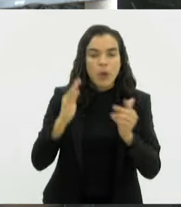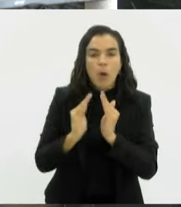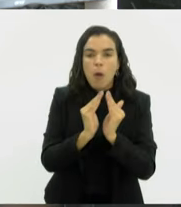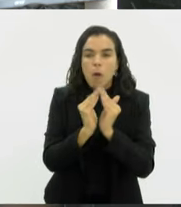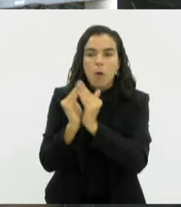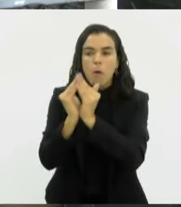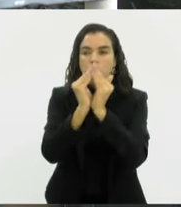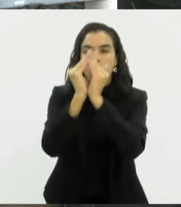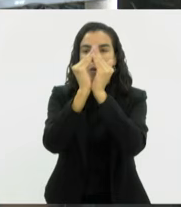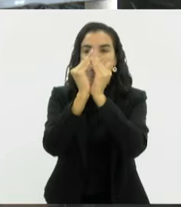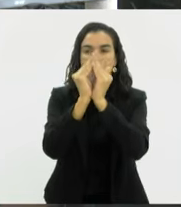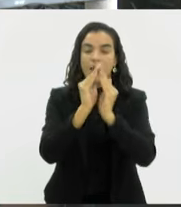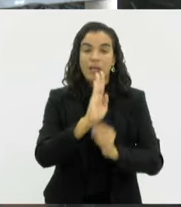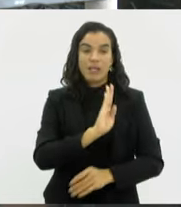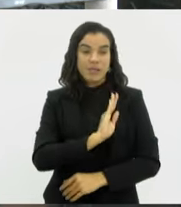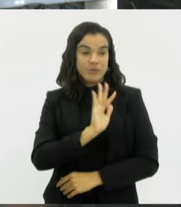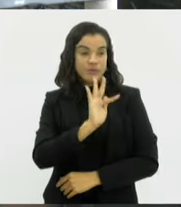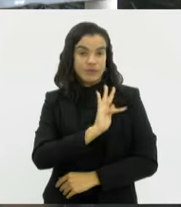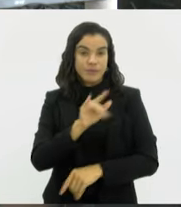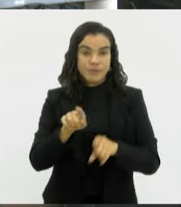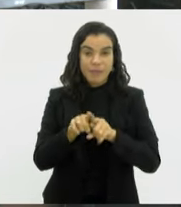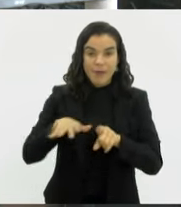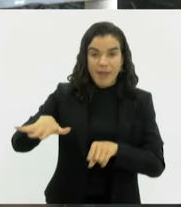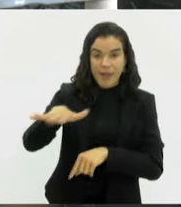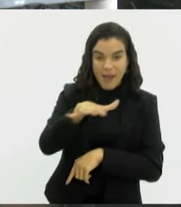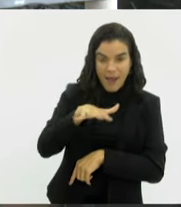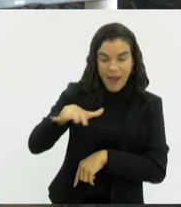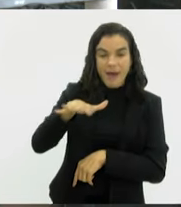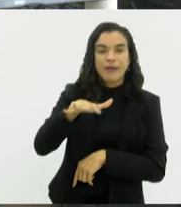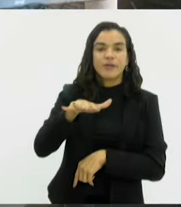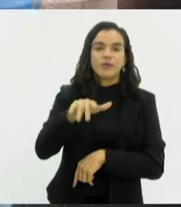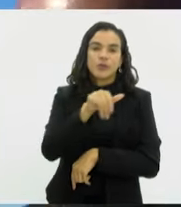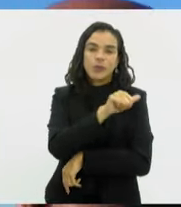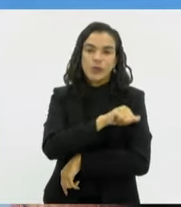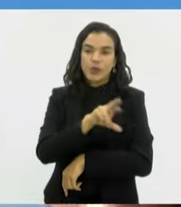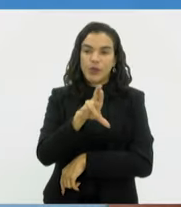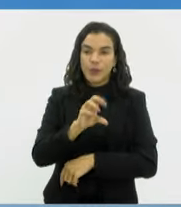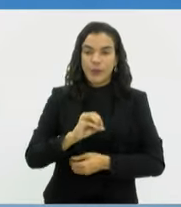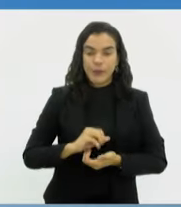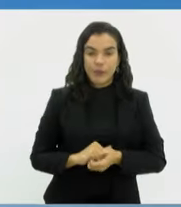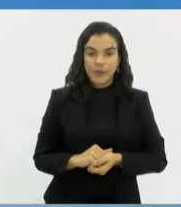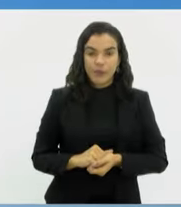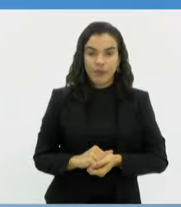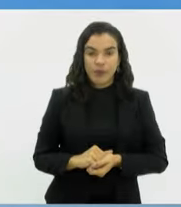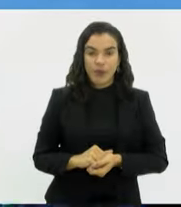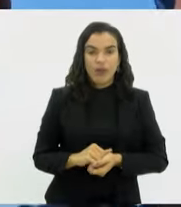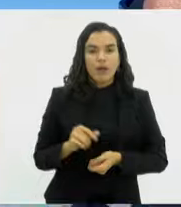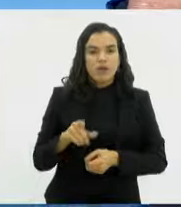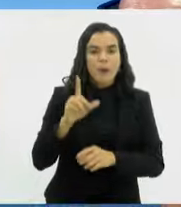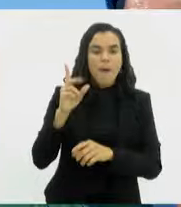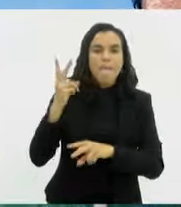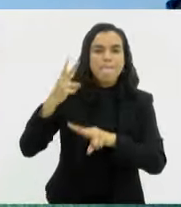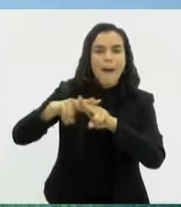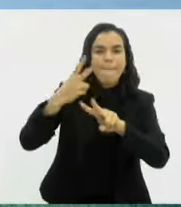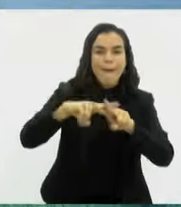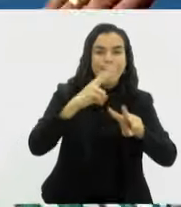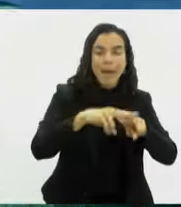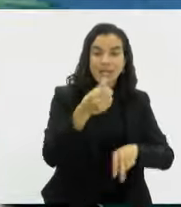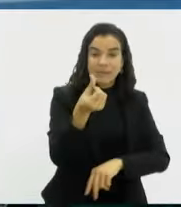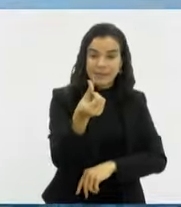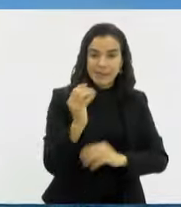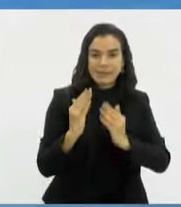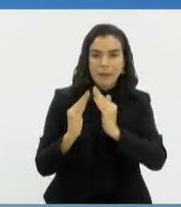ação aconteceu na Baixada Fluminense e na região metropolitana do Rio. Foram apreendidos seis balões e 15